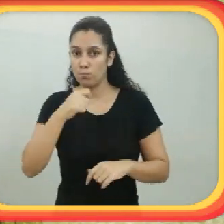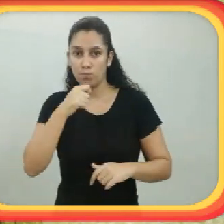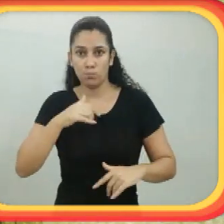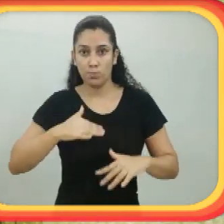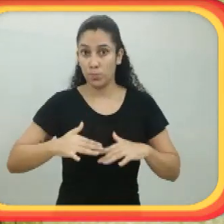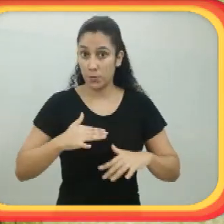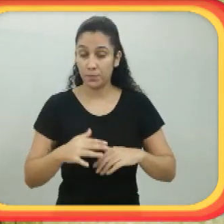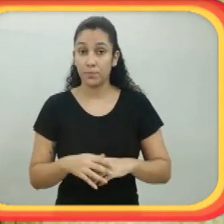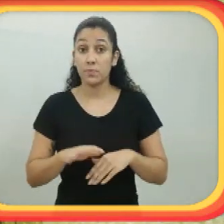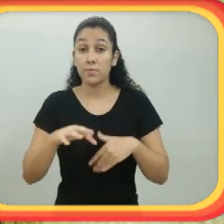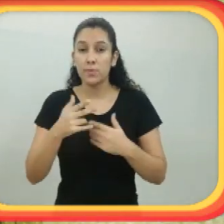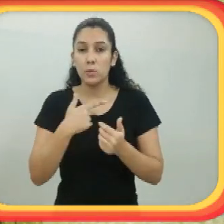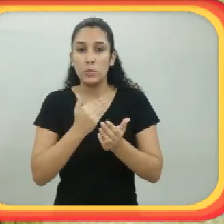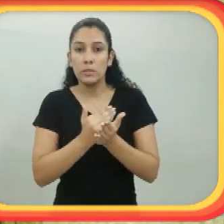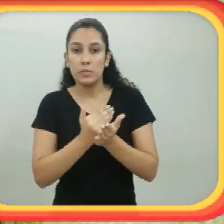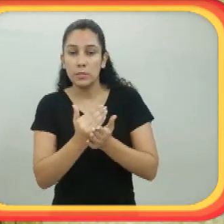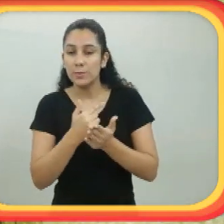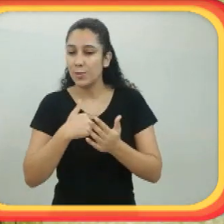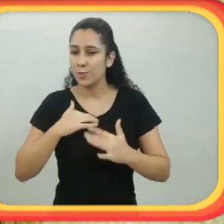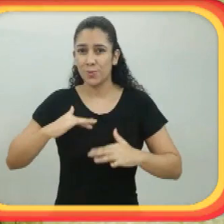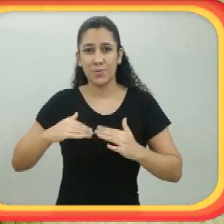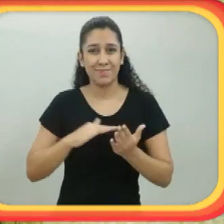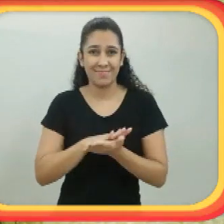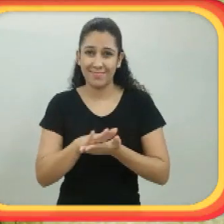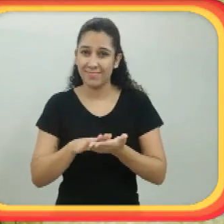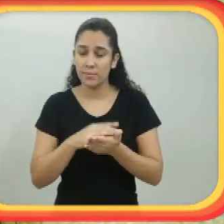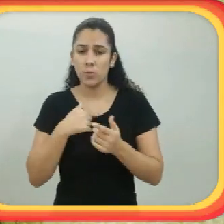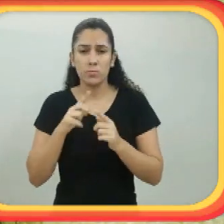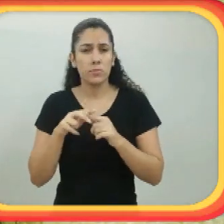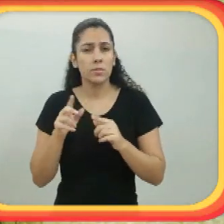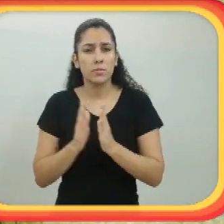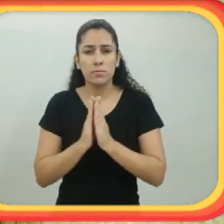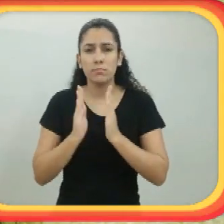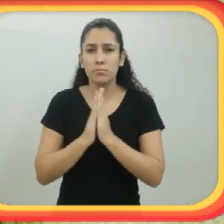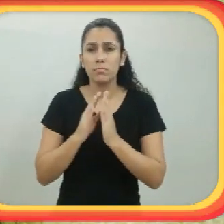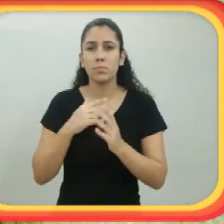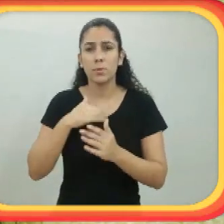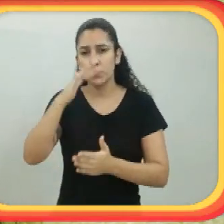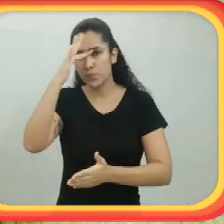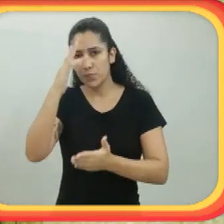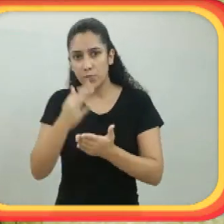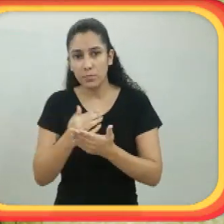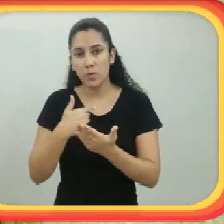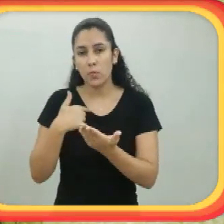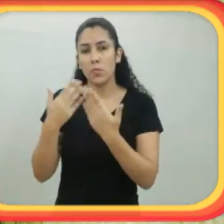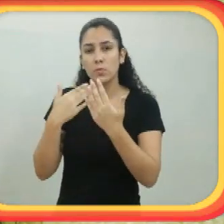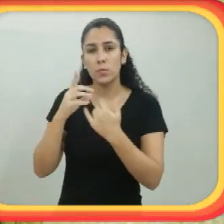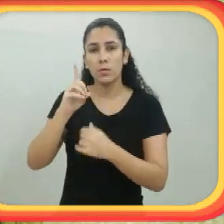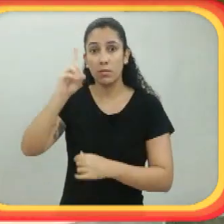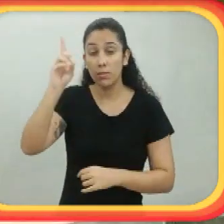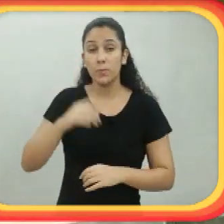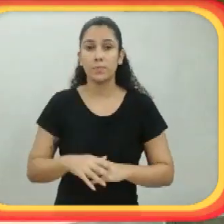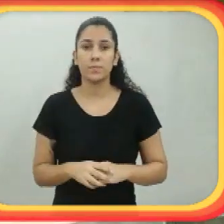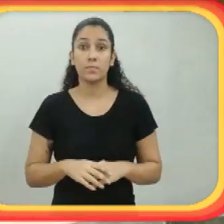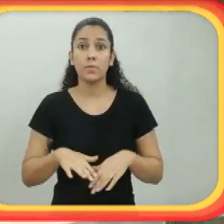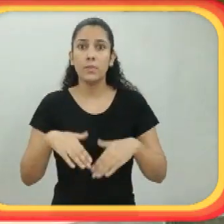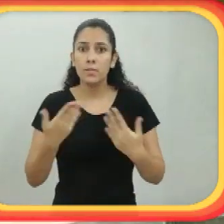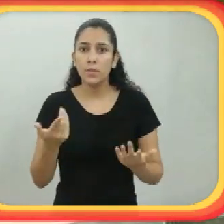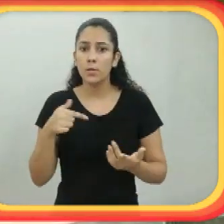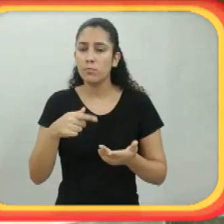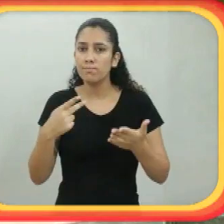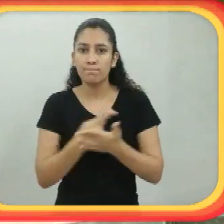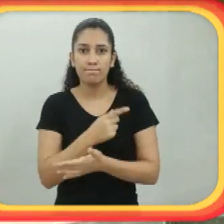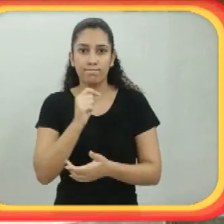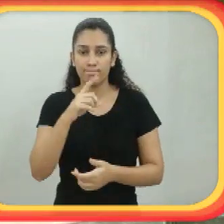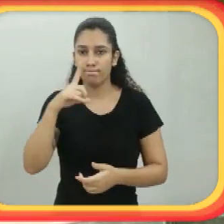mas eu talvez não tivesse noção do que a minha vida, em que a minha vida se transformaria, né? Eu sou uma pessoa de